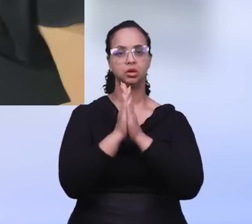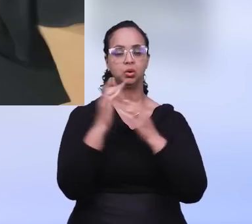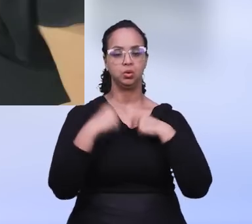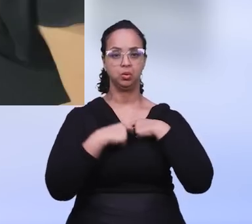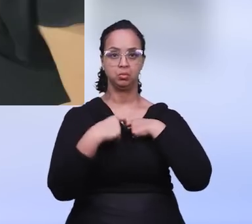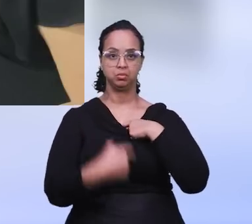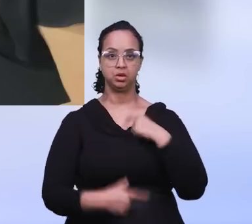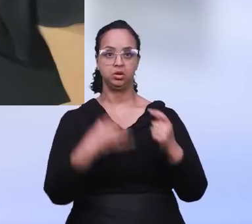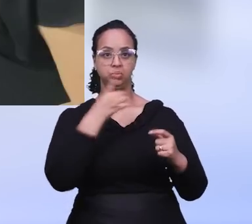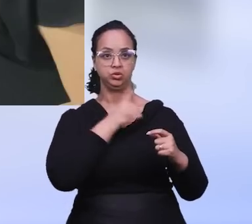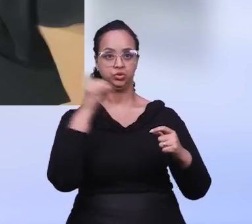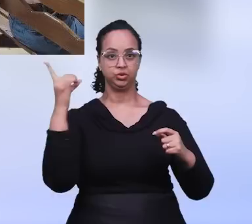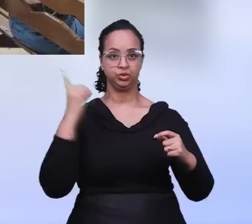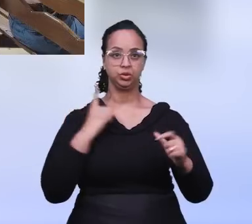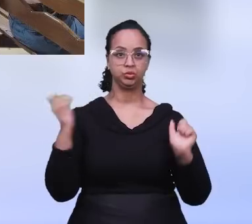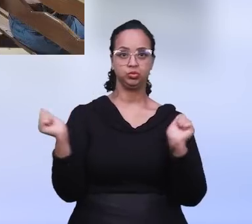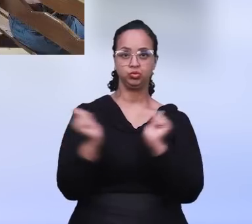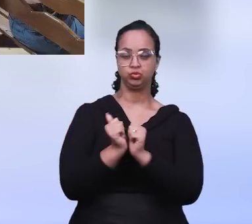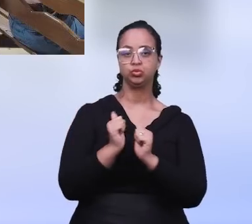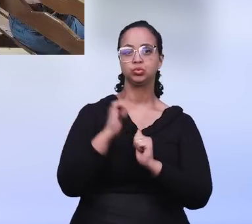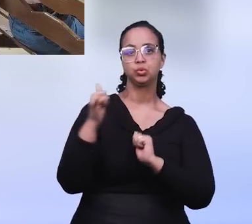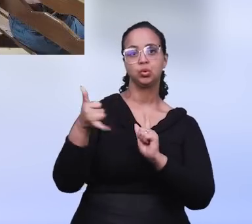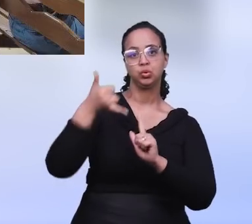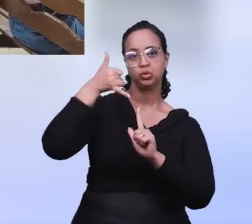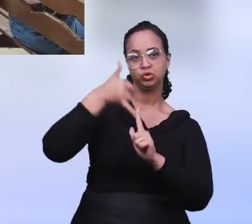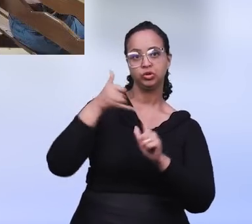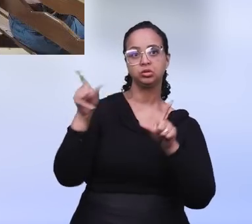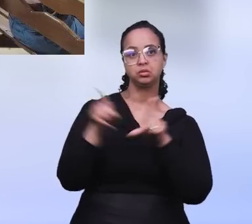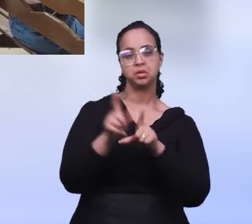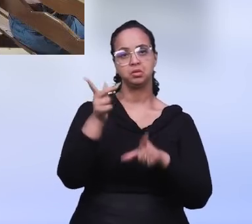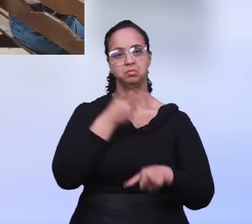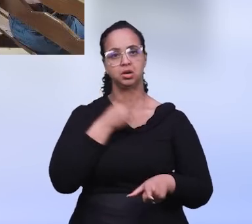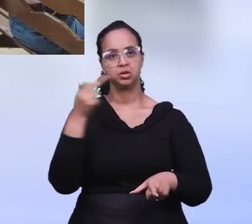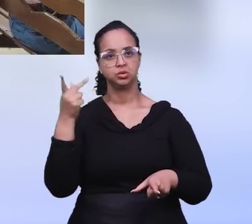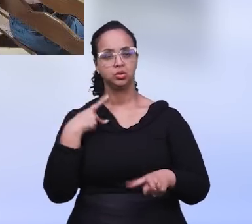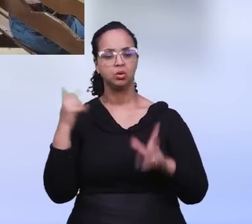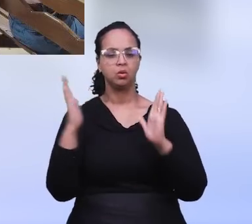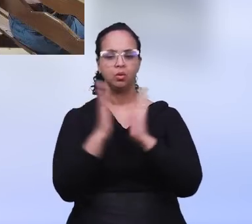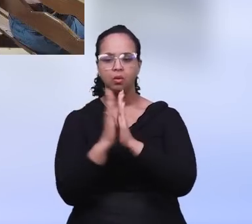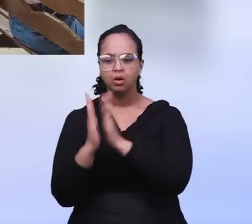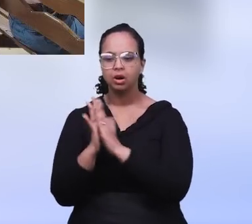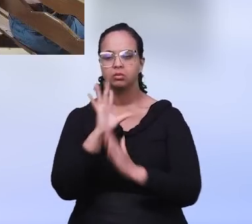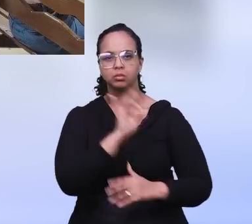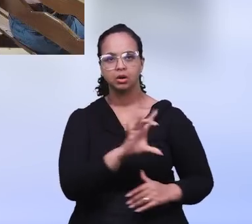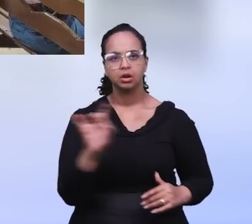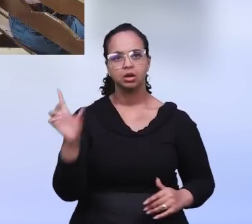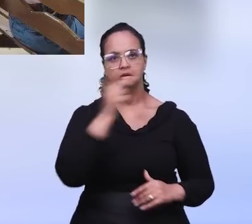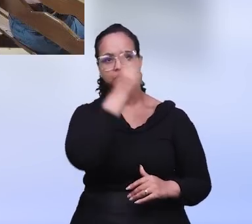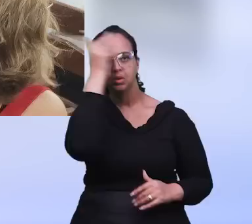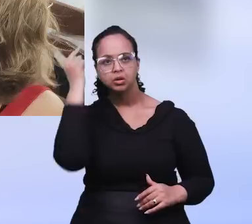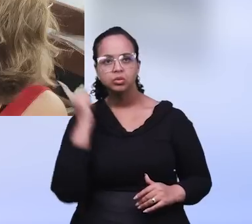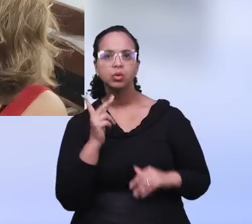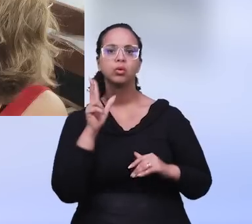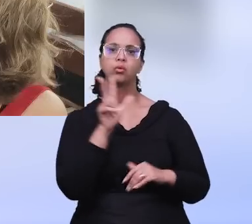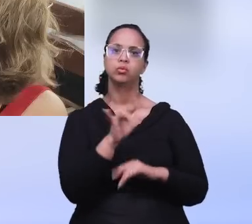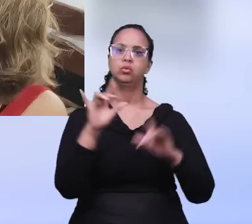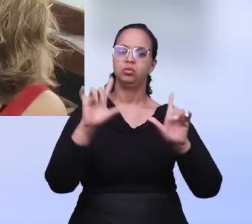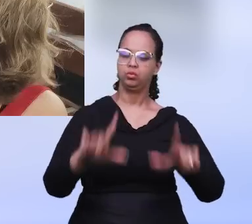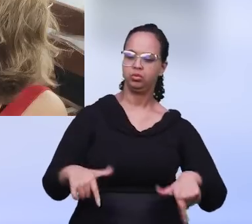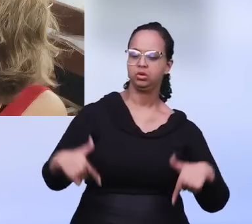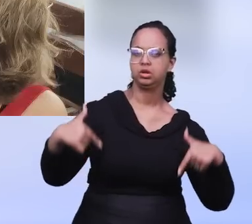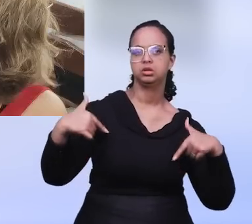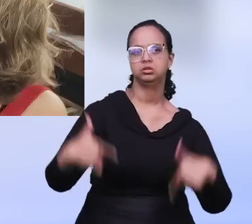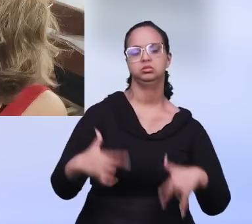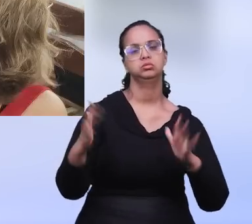oração. Os obreiros, diáconos, juntamente com o ungido e pastor foram orando pelas famílias ali presentes. Muitas foram as